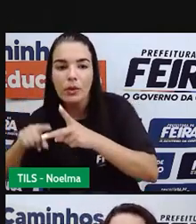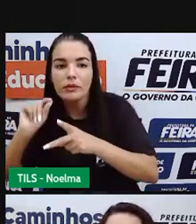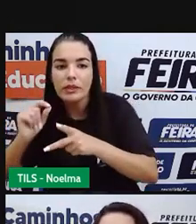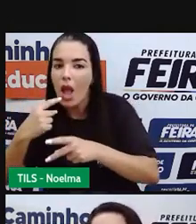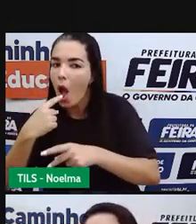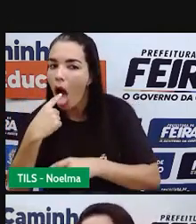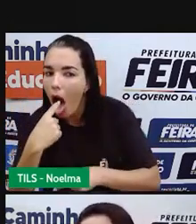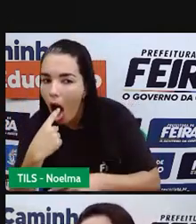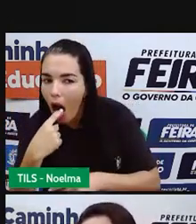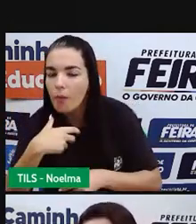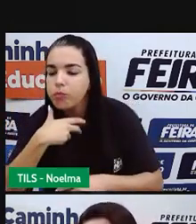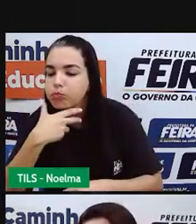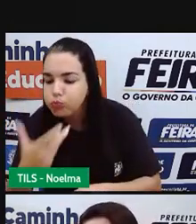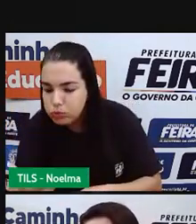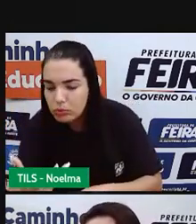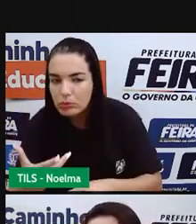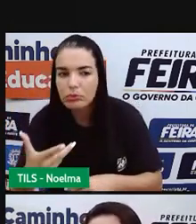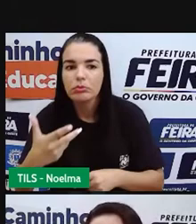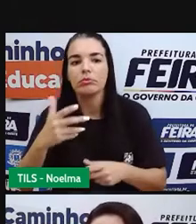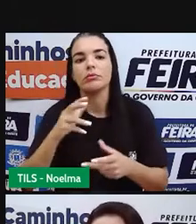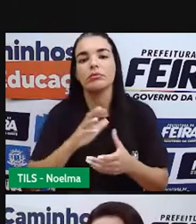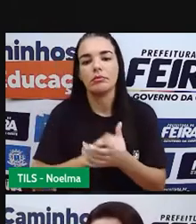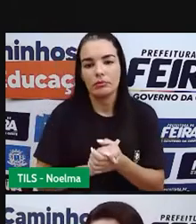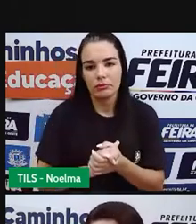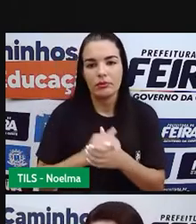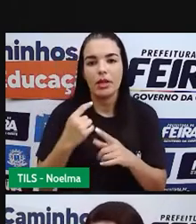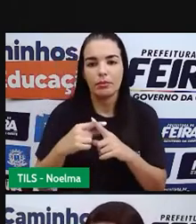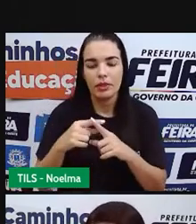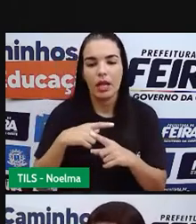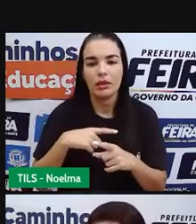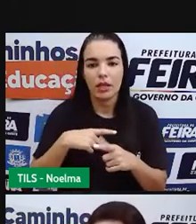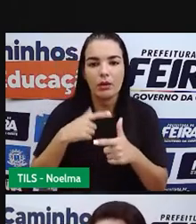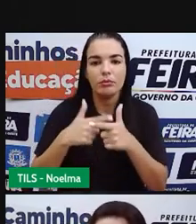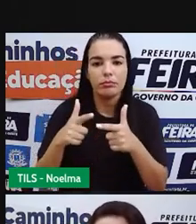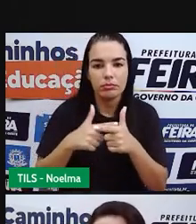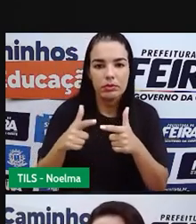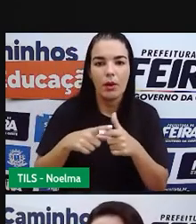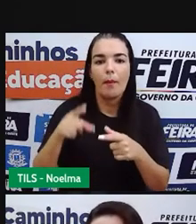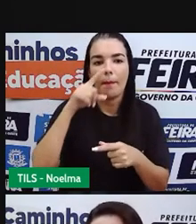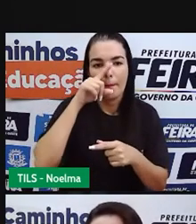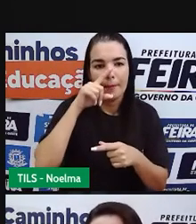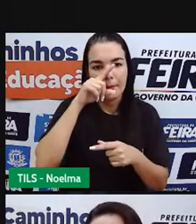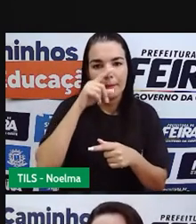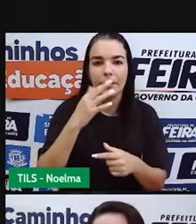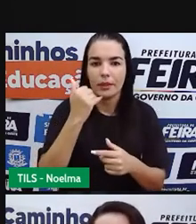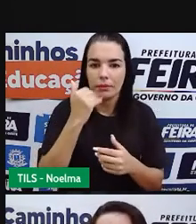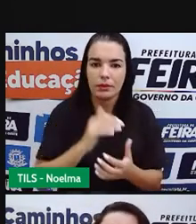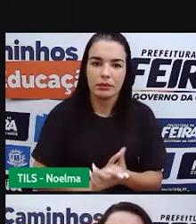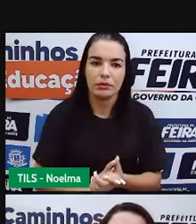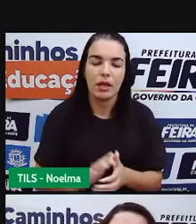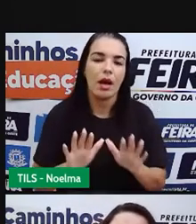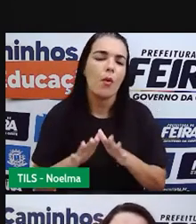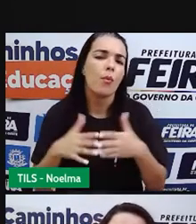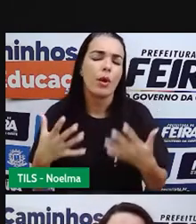acontece aí na anorexia. Justamente porque essas pessoas, elas já não comem, não se alimentam. Os sintomas da bulimia são